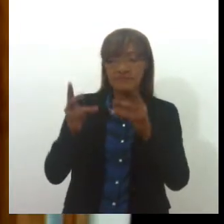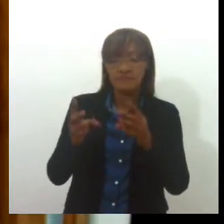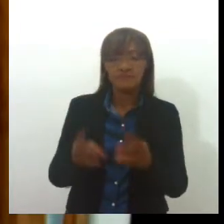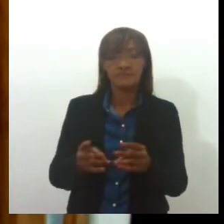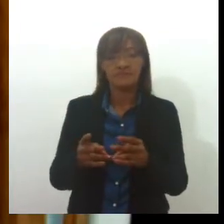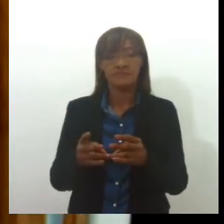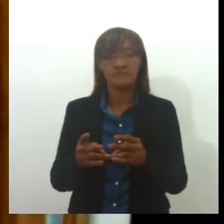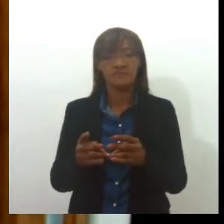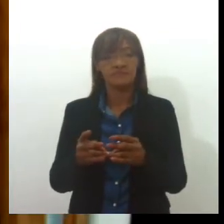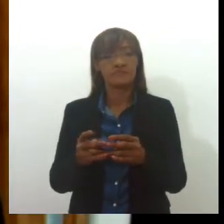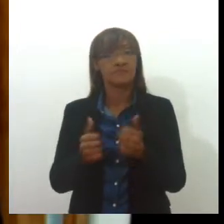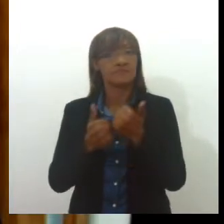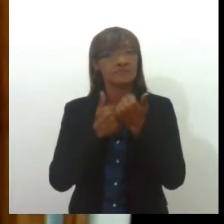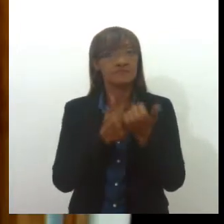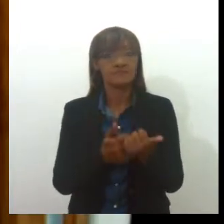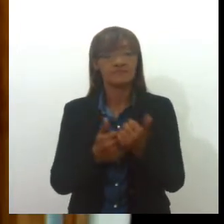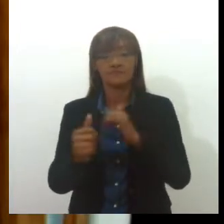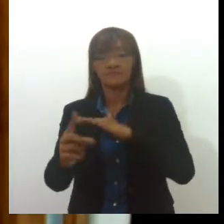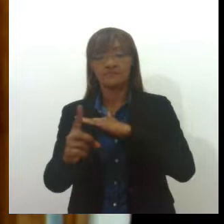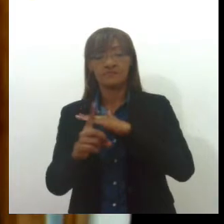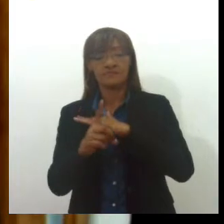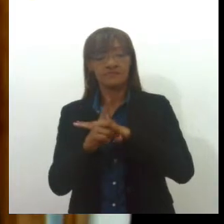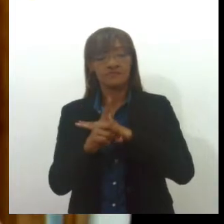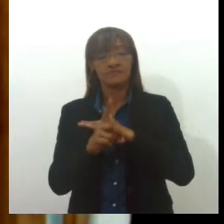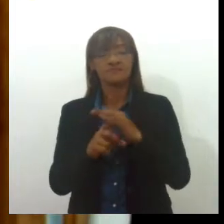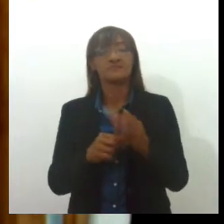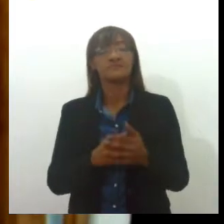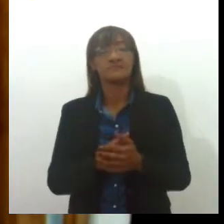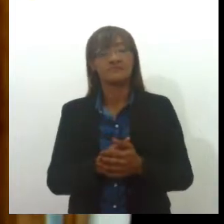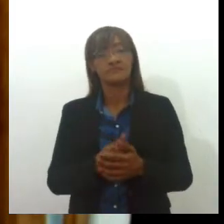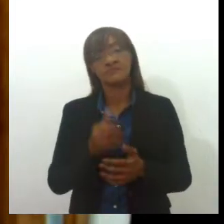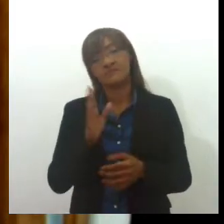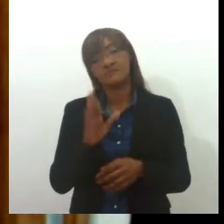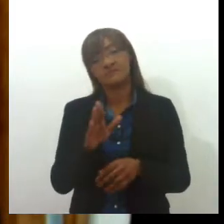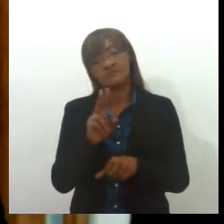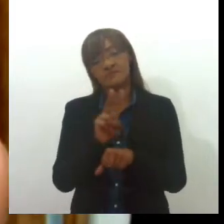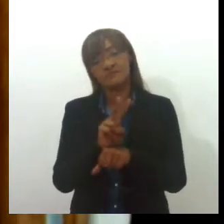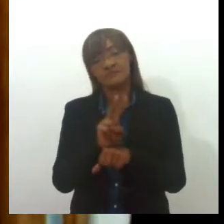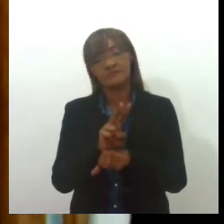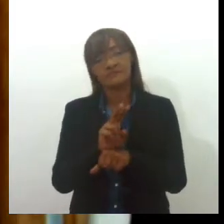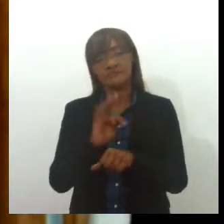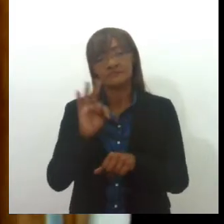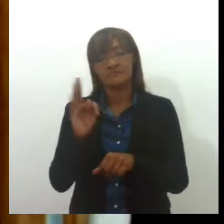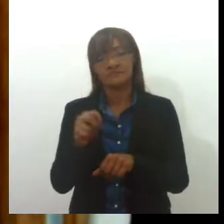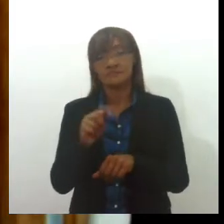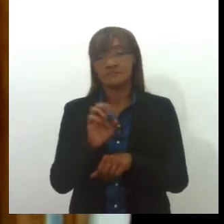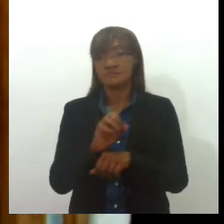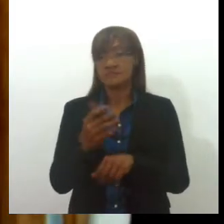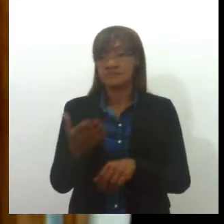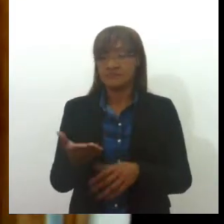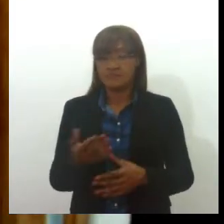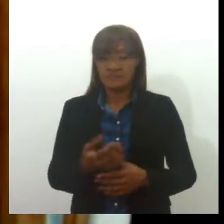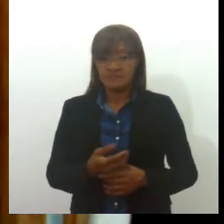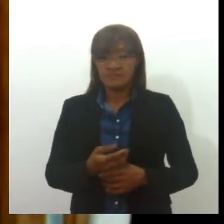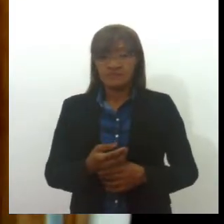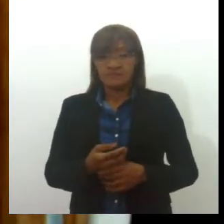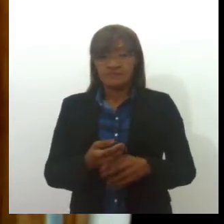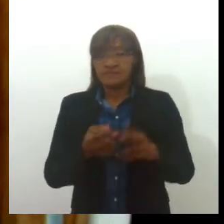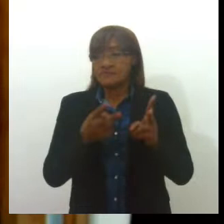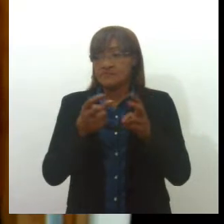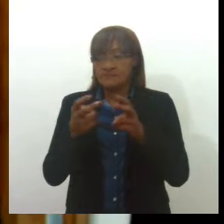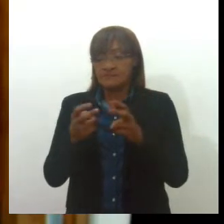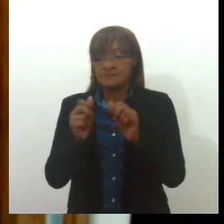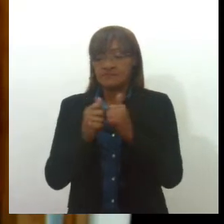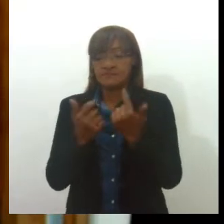A gente sabe que temos uma competência residual para proteger o consumidor, o Estado pode avançar nessa proteção, e é o que a gente viu aqui que a Lese